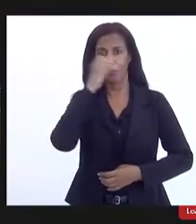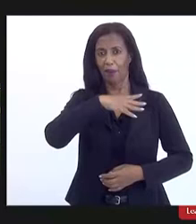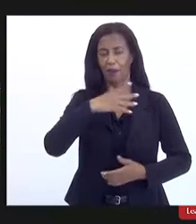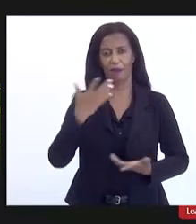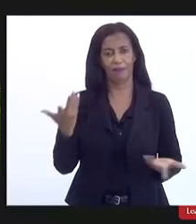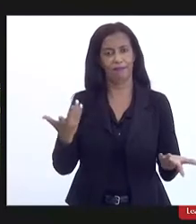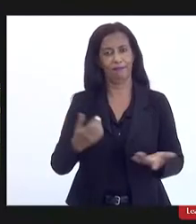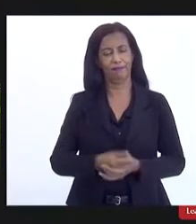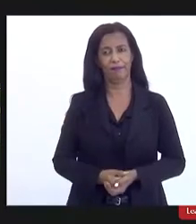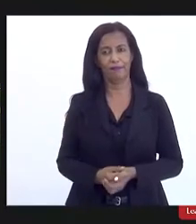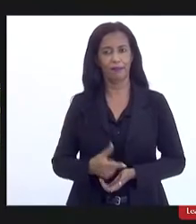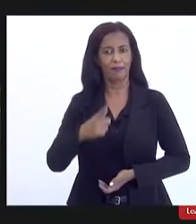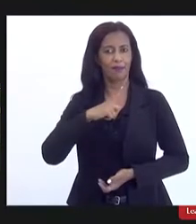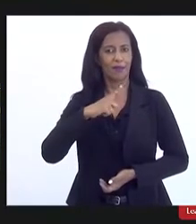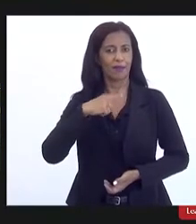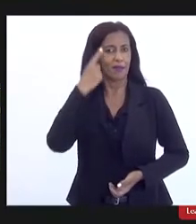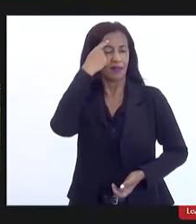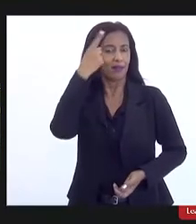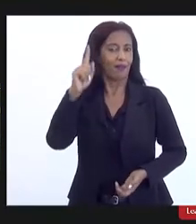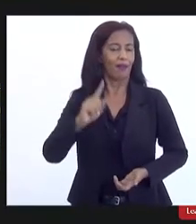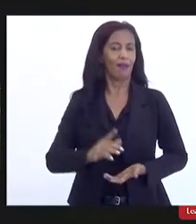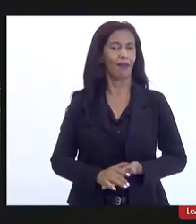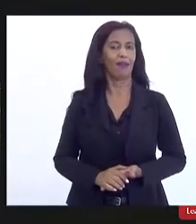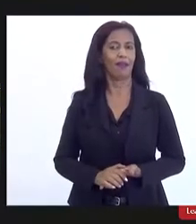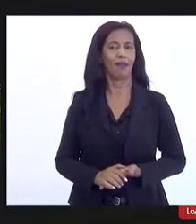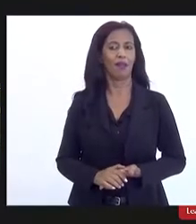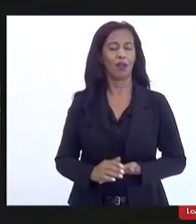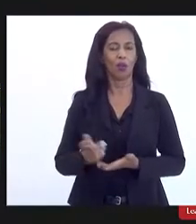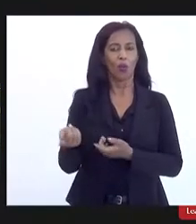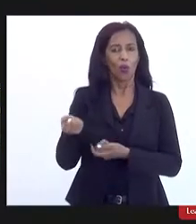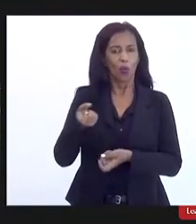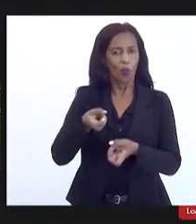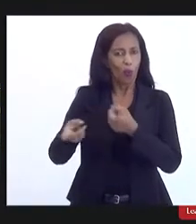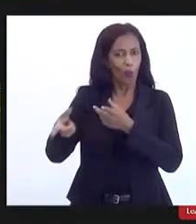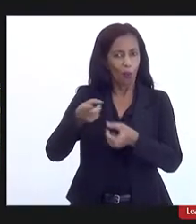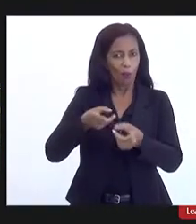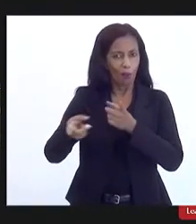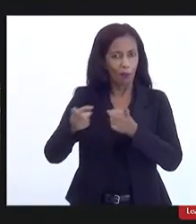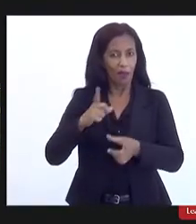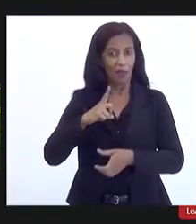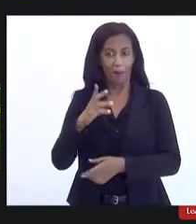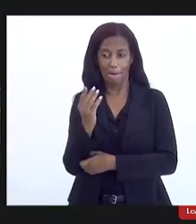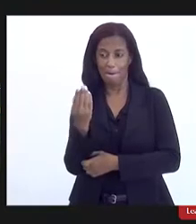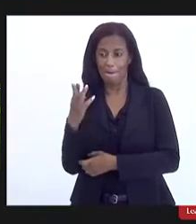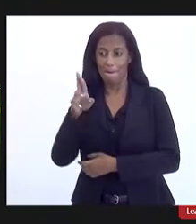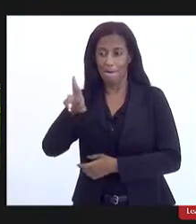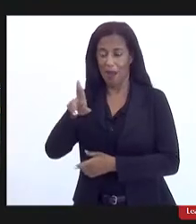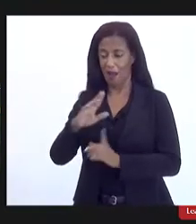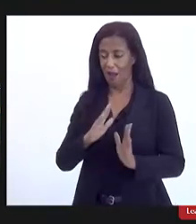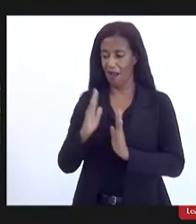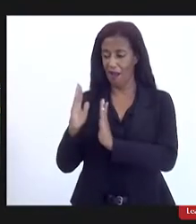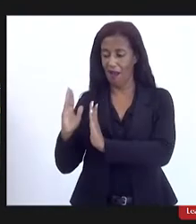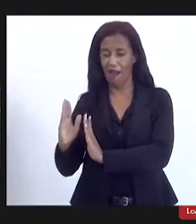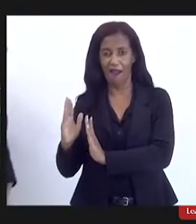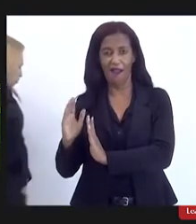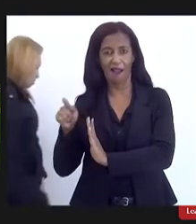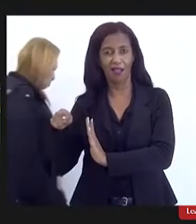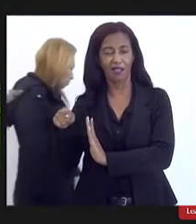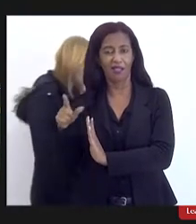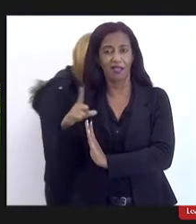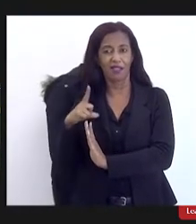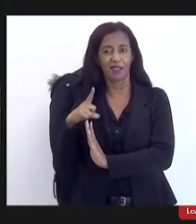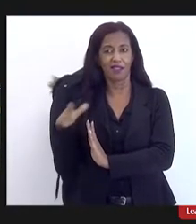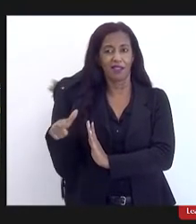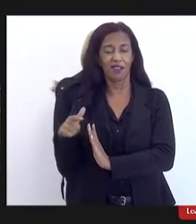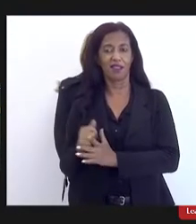pra se ter ideia no comércio por exemplo tem um bar de um lado uma loja encostada nesse mesmo bar